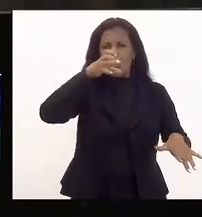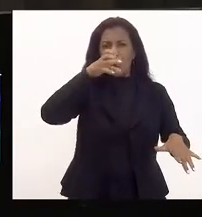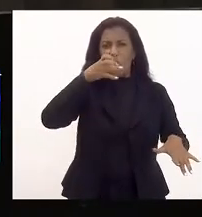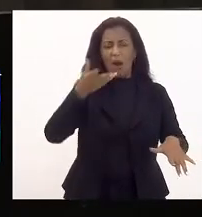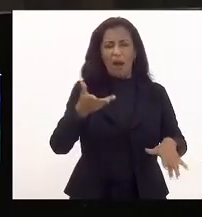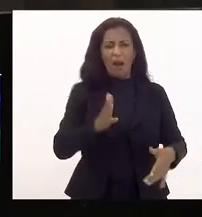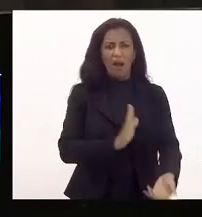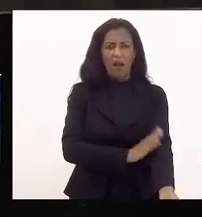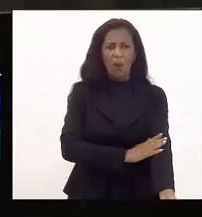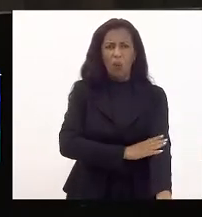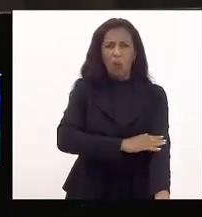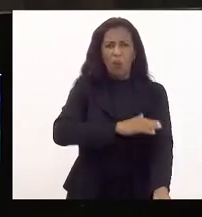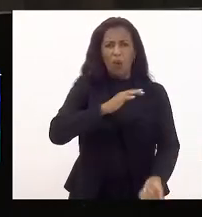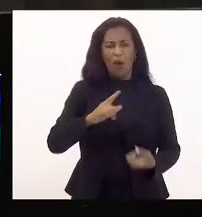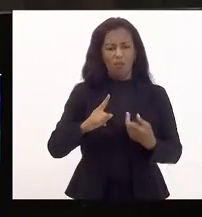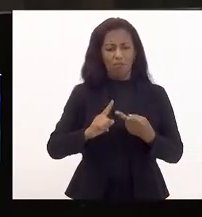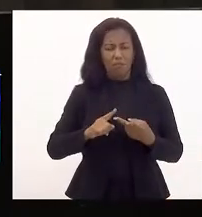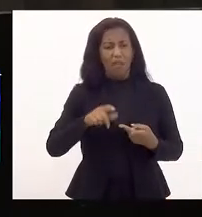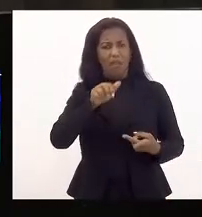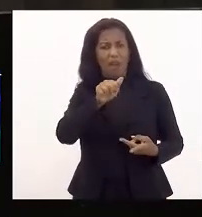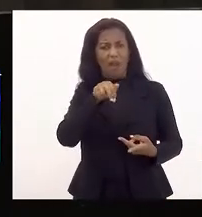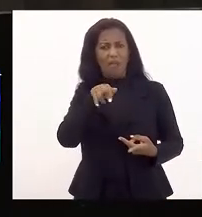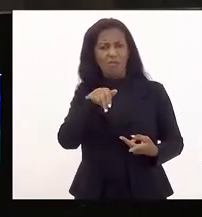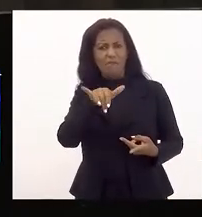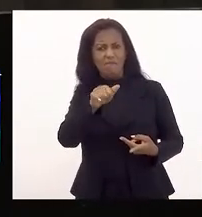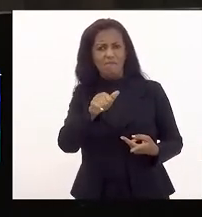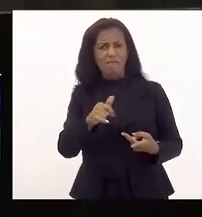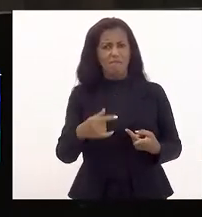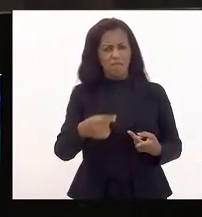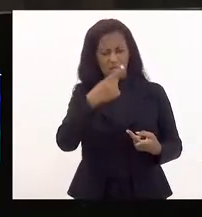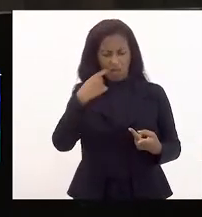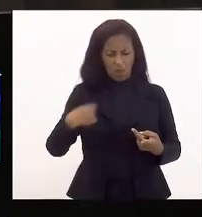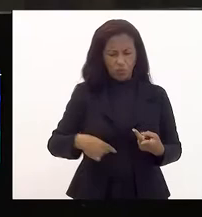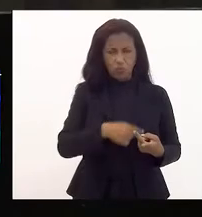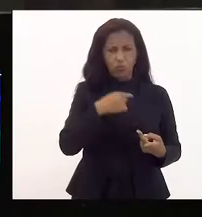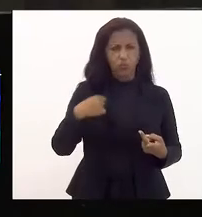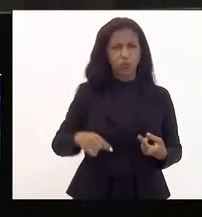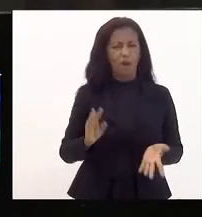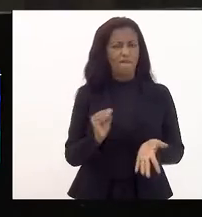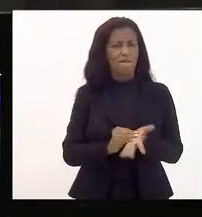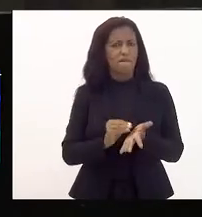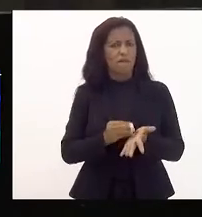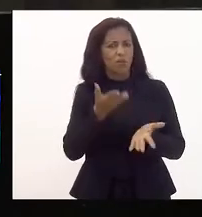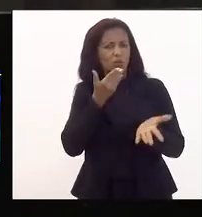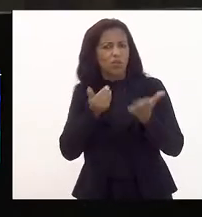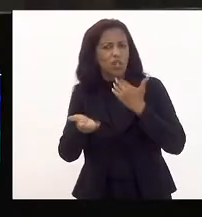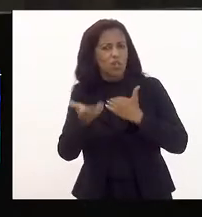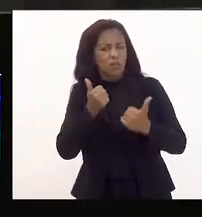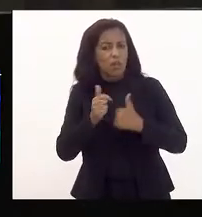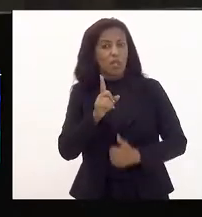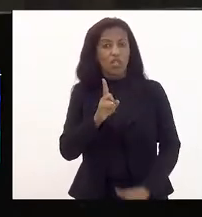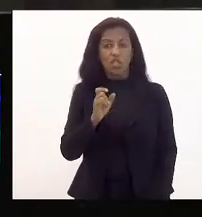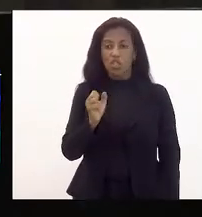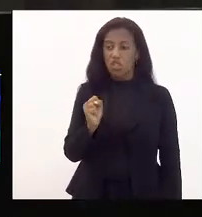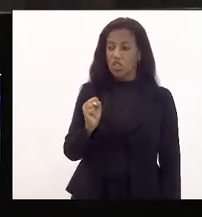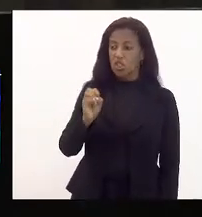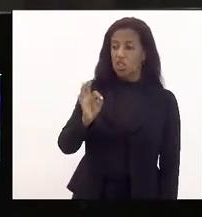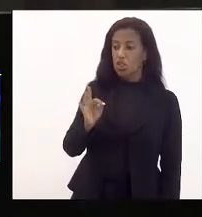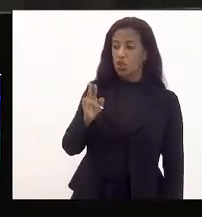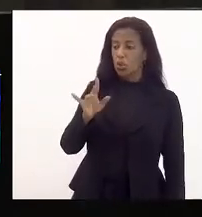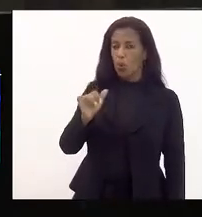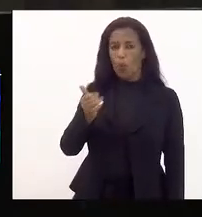A anemia é falciforme, diabetes, inúmeras doenças de distúrbios alimentares. Gente, distúrbio alimentar, ele é vindo